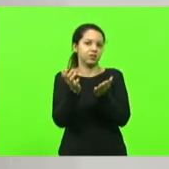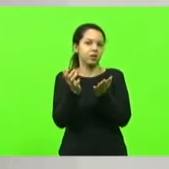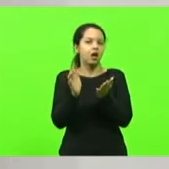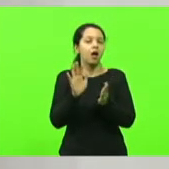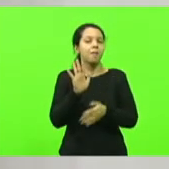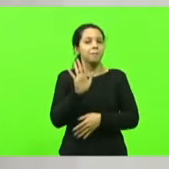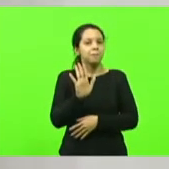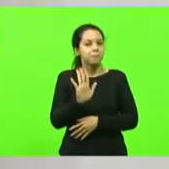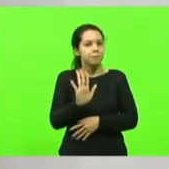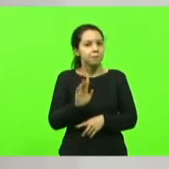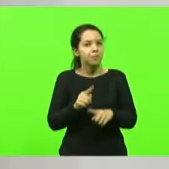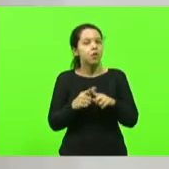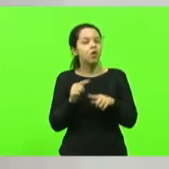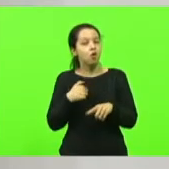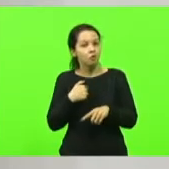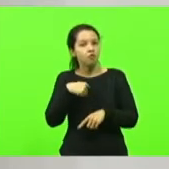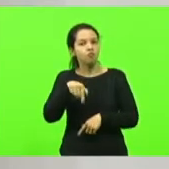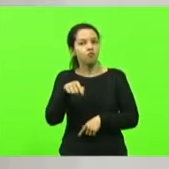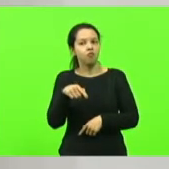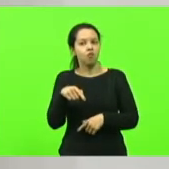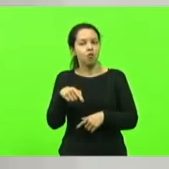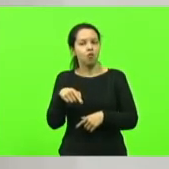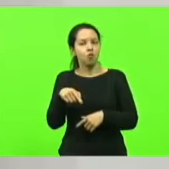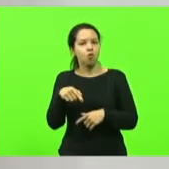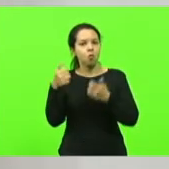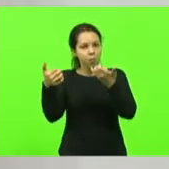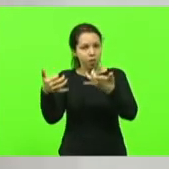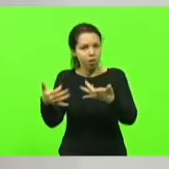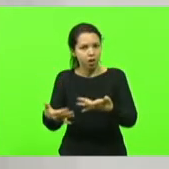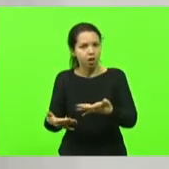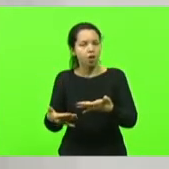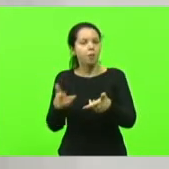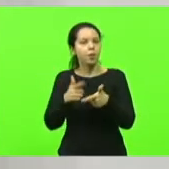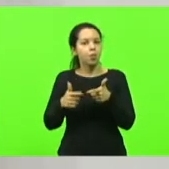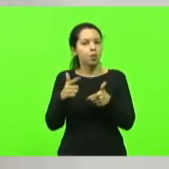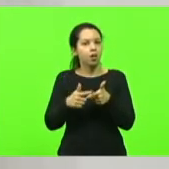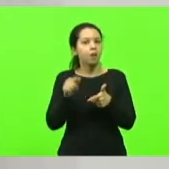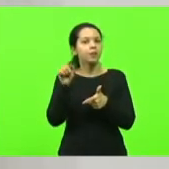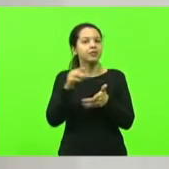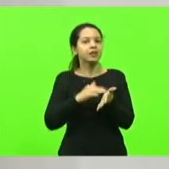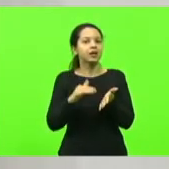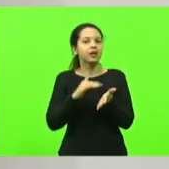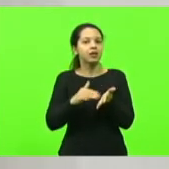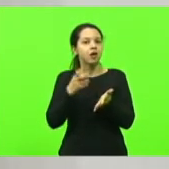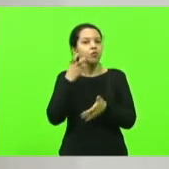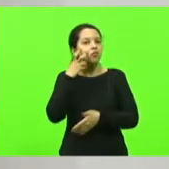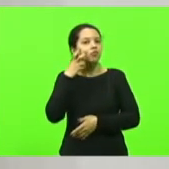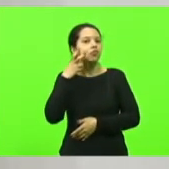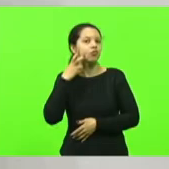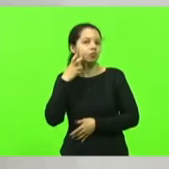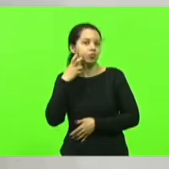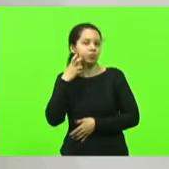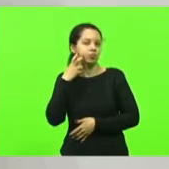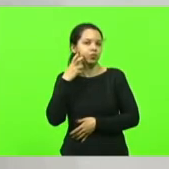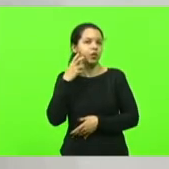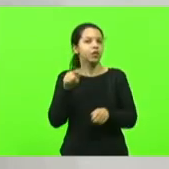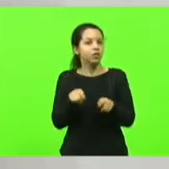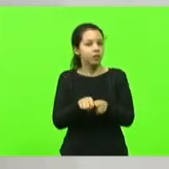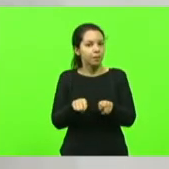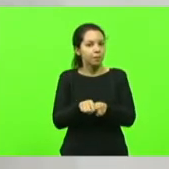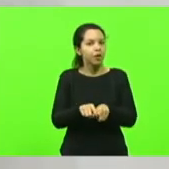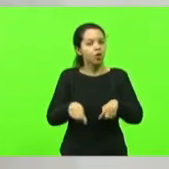esse problema ao secretário Vampiro, o ginásio de esportes do